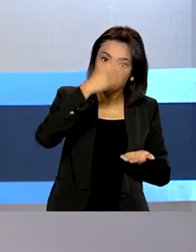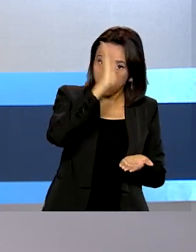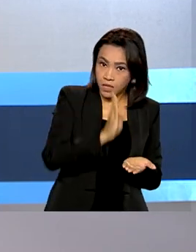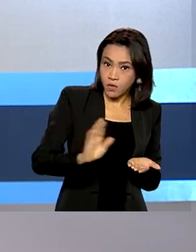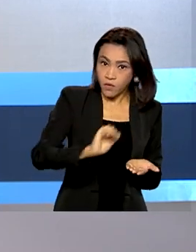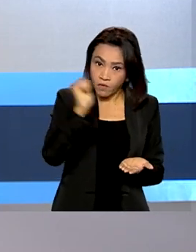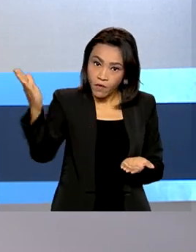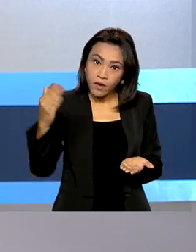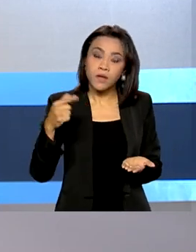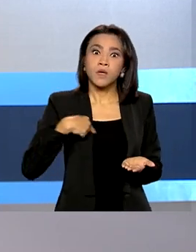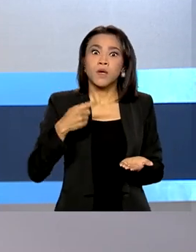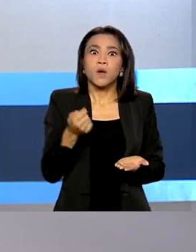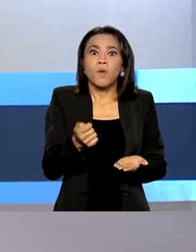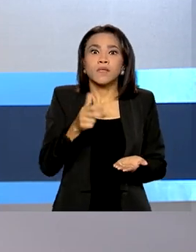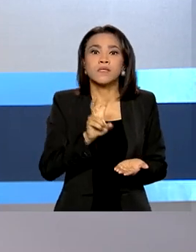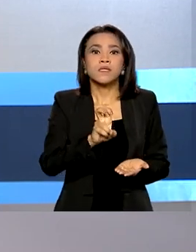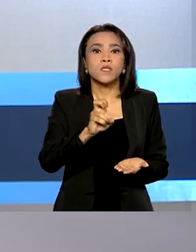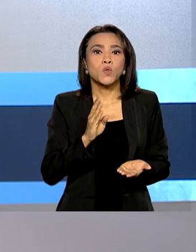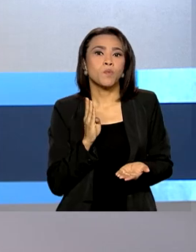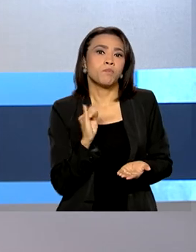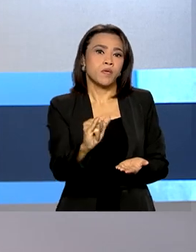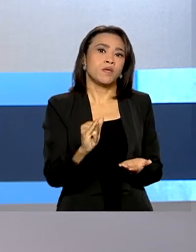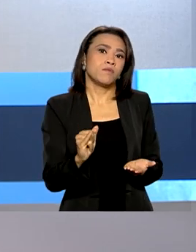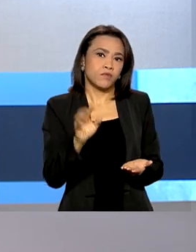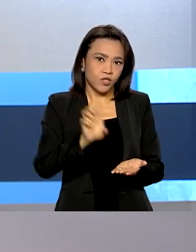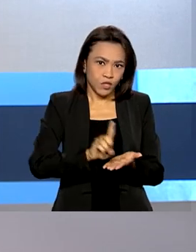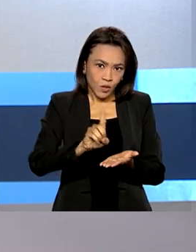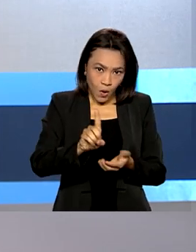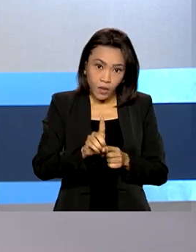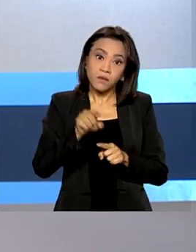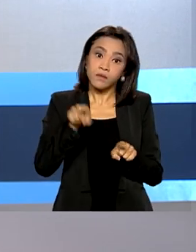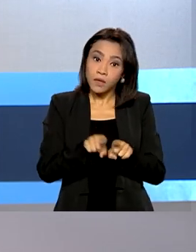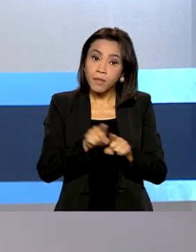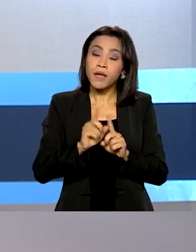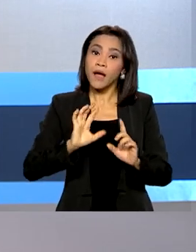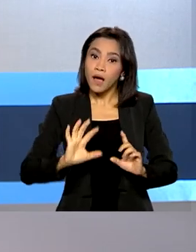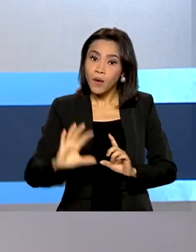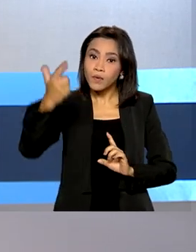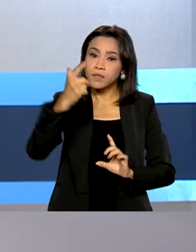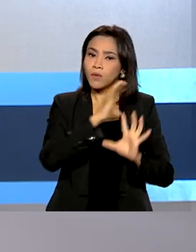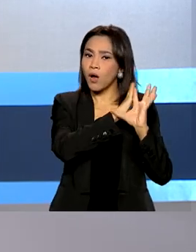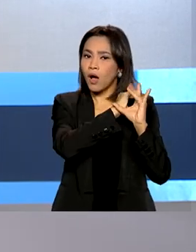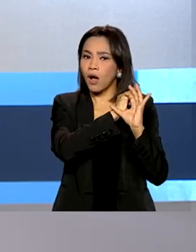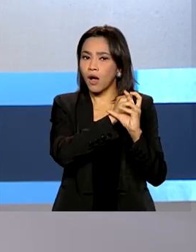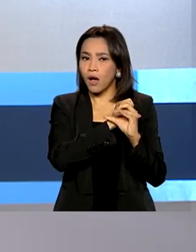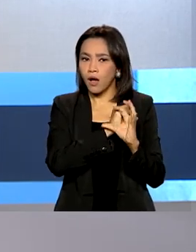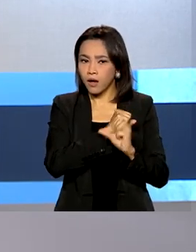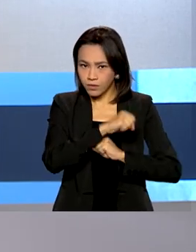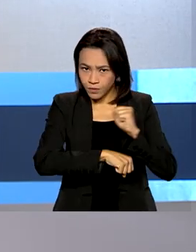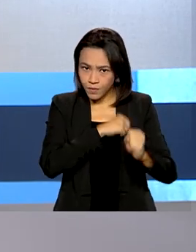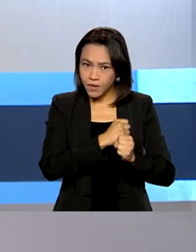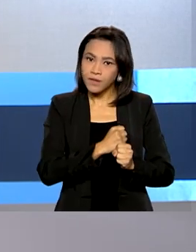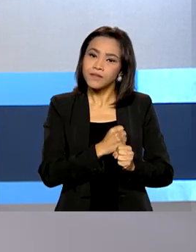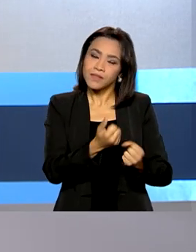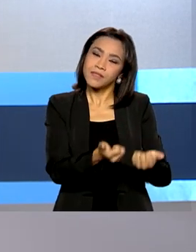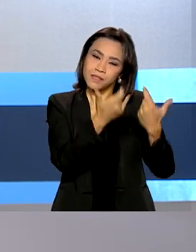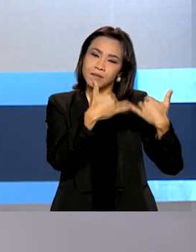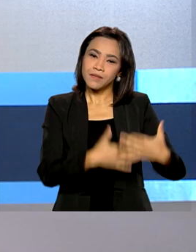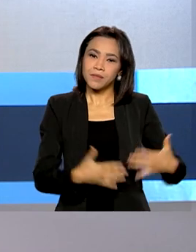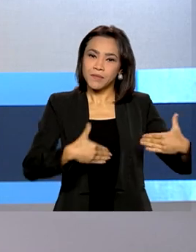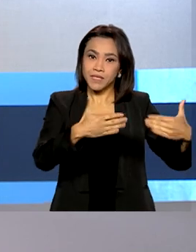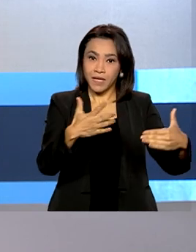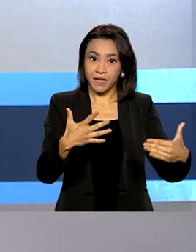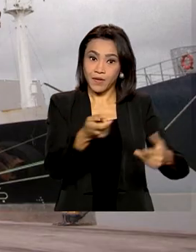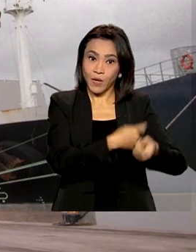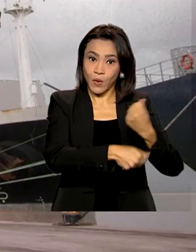quase 5 bilhões de dólares. A mesma tendência ocorreu no acumulado do ano, segundo o Ministério da Economia. A